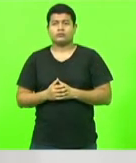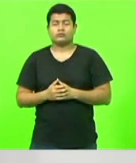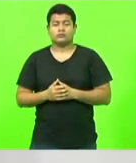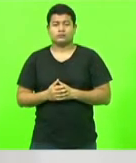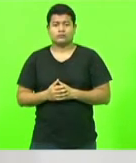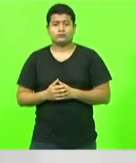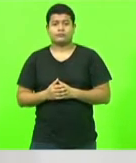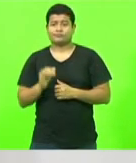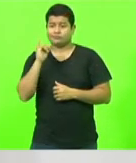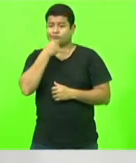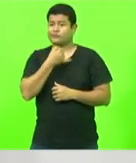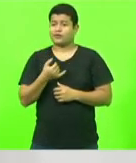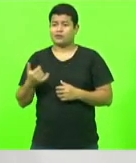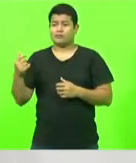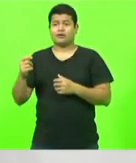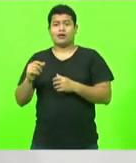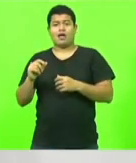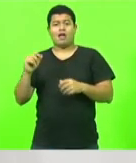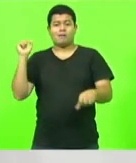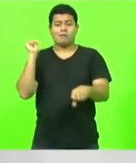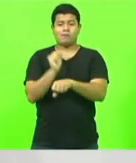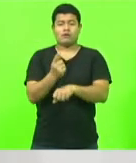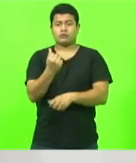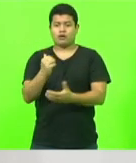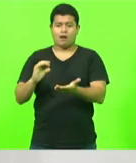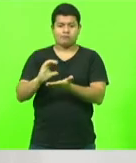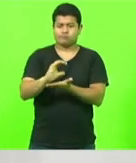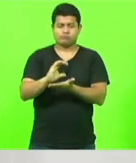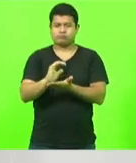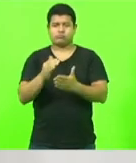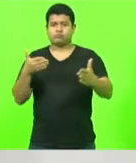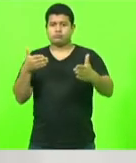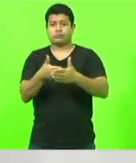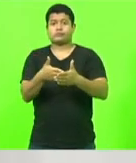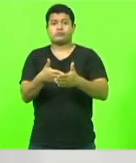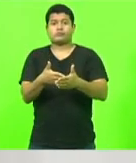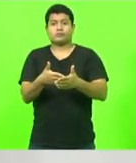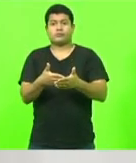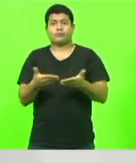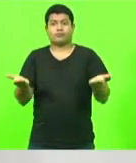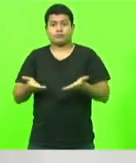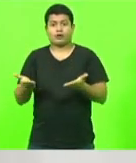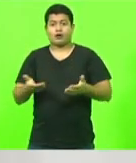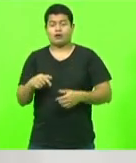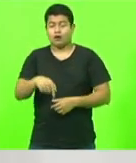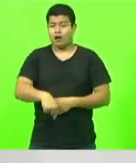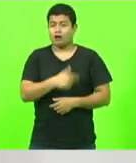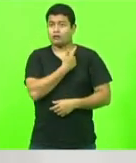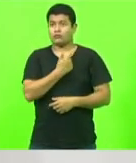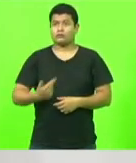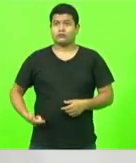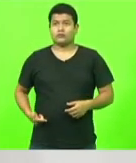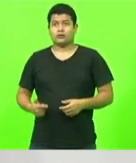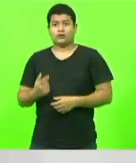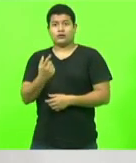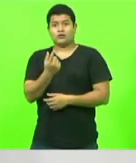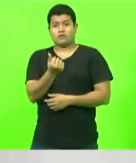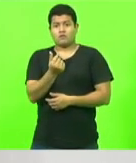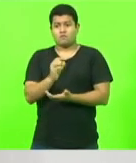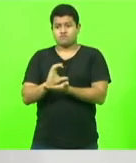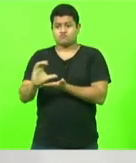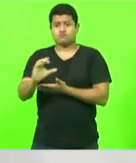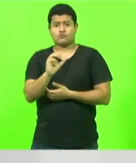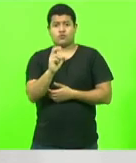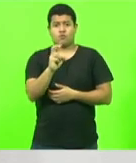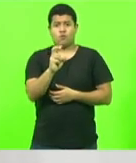Infelizmente, cortou os recursos e colocou, inclusive, agora, o governo do Estado faz um aporte de quase R$ 500